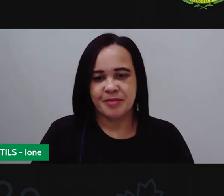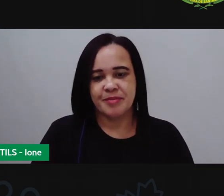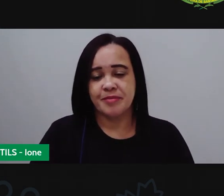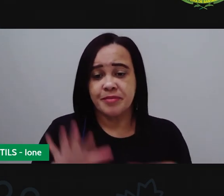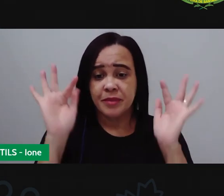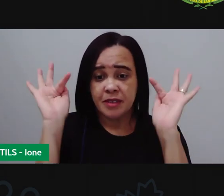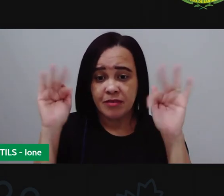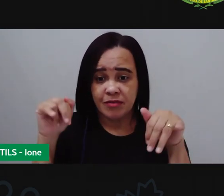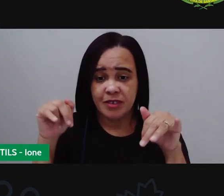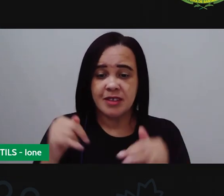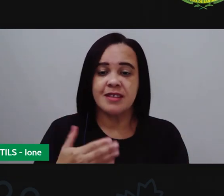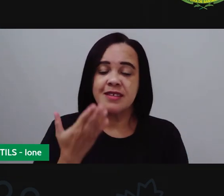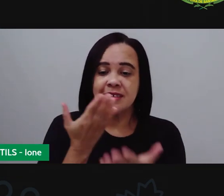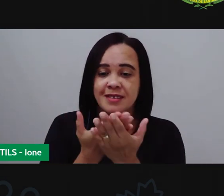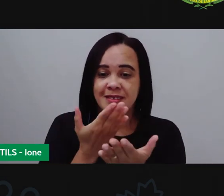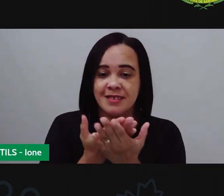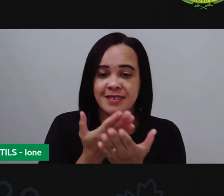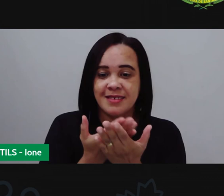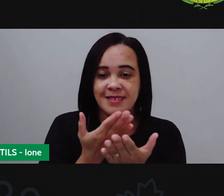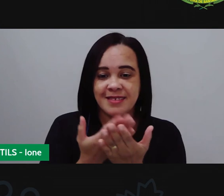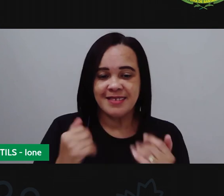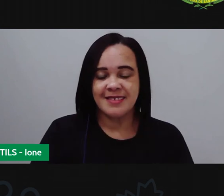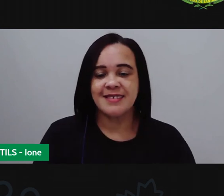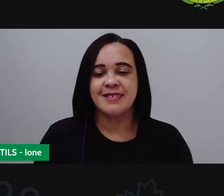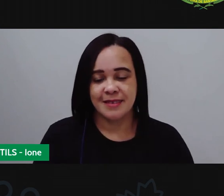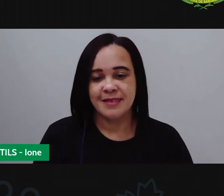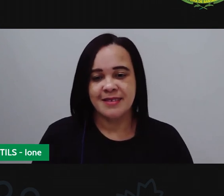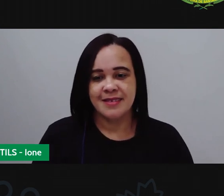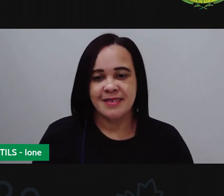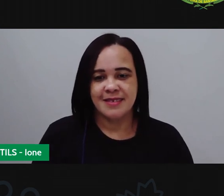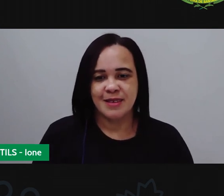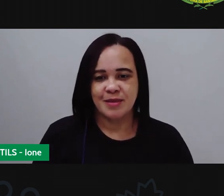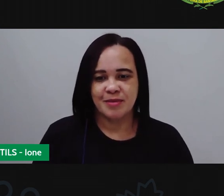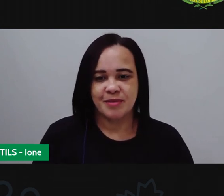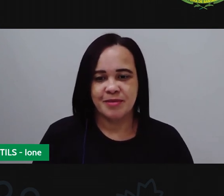finalizar aqui a nossa aula e nós vamos